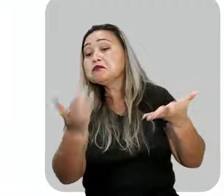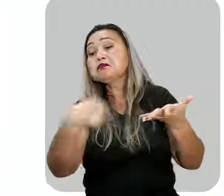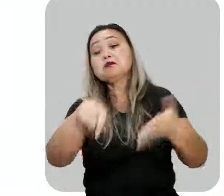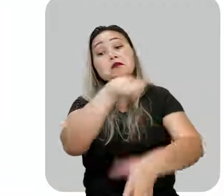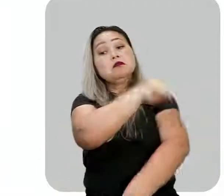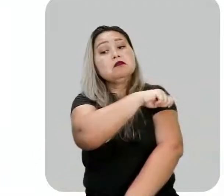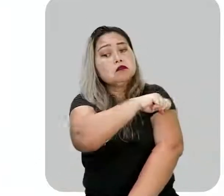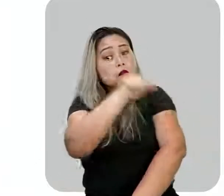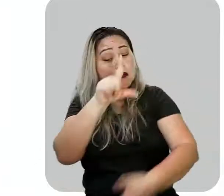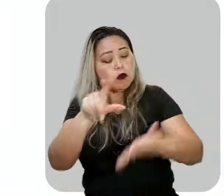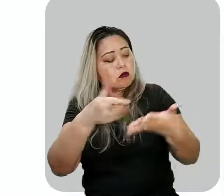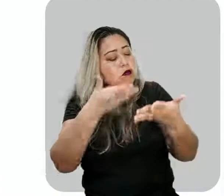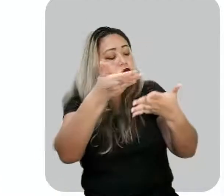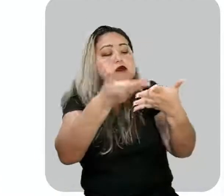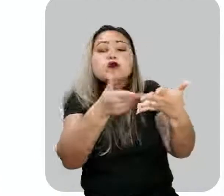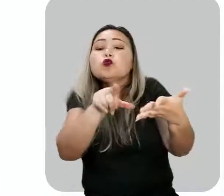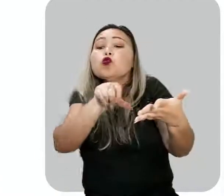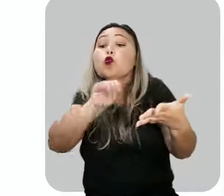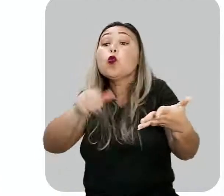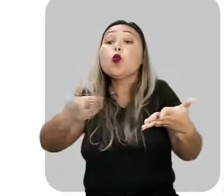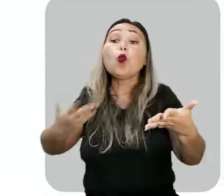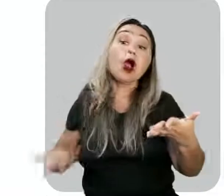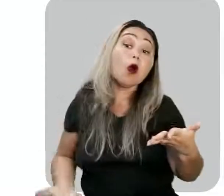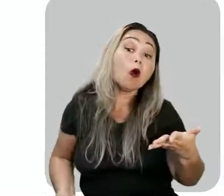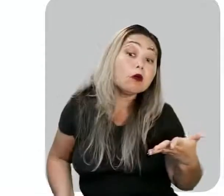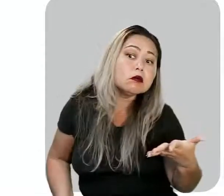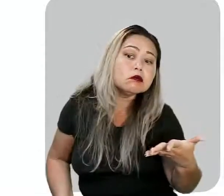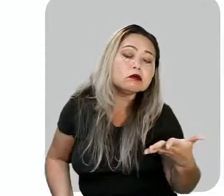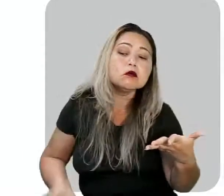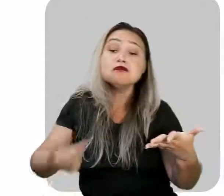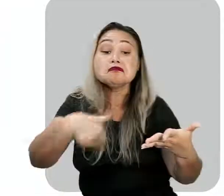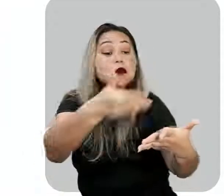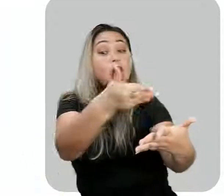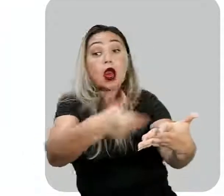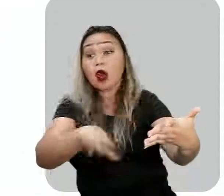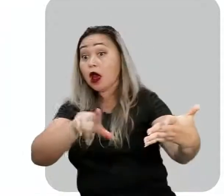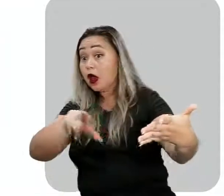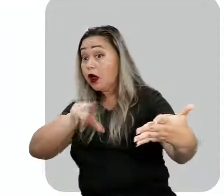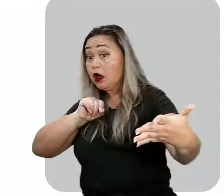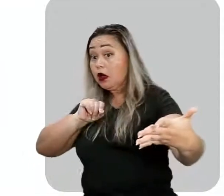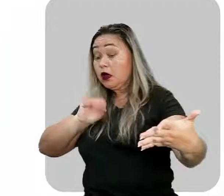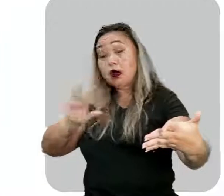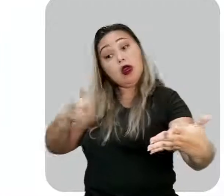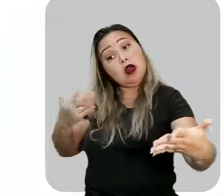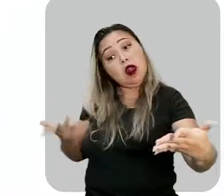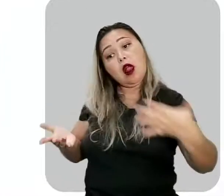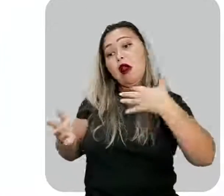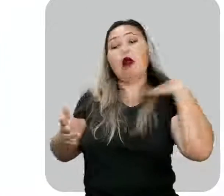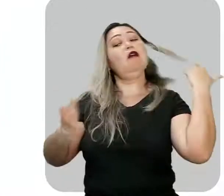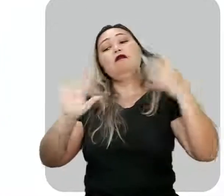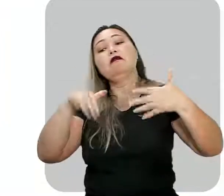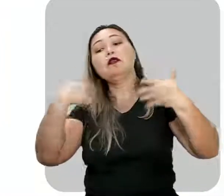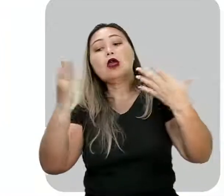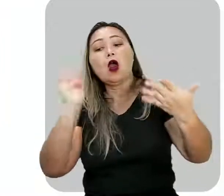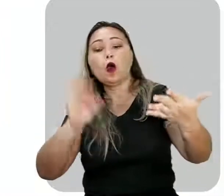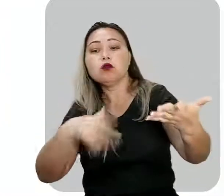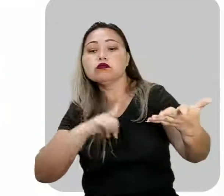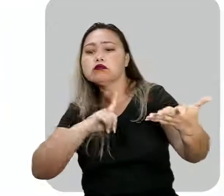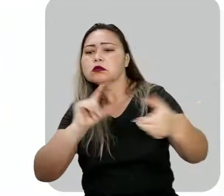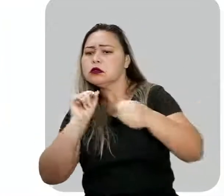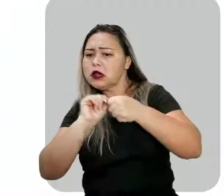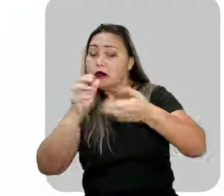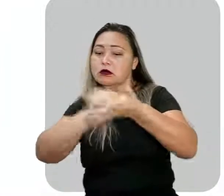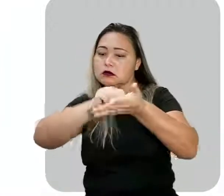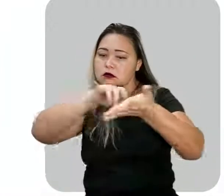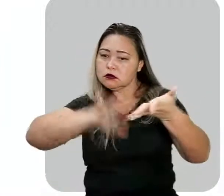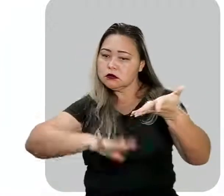poderia deleitar-se, né? Escolher o qual. A que você escolher, né, é claro que ao final você terá aí que fazer